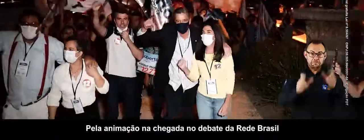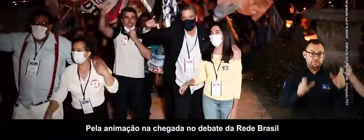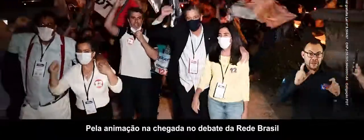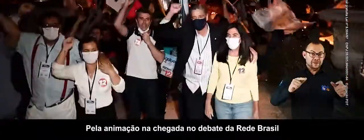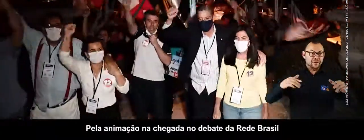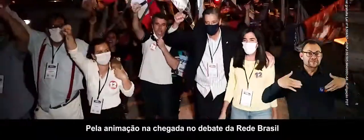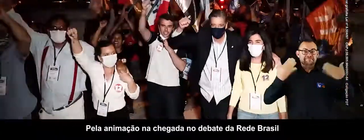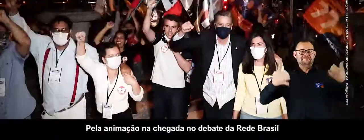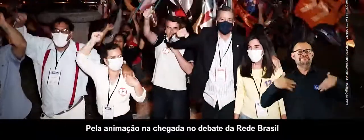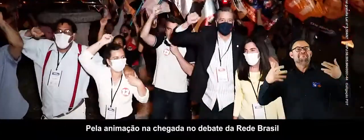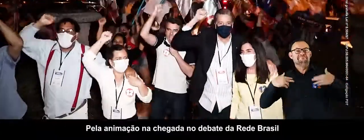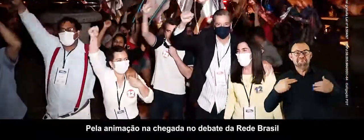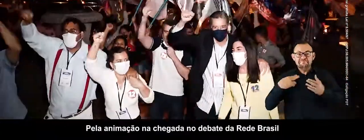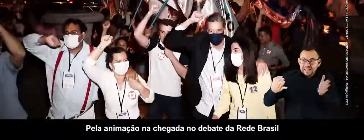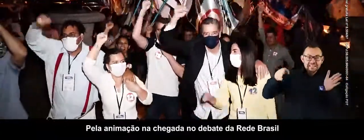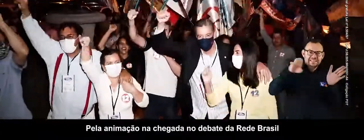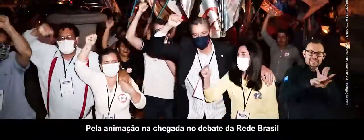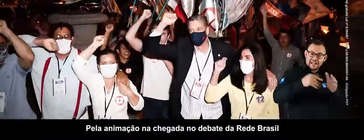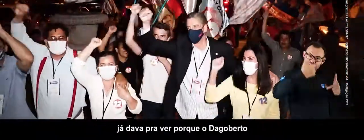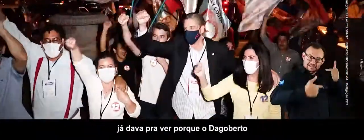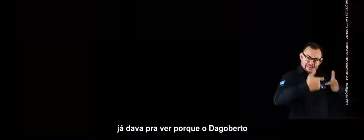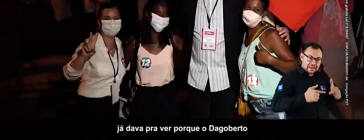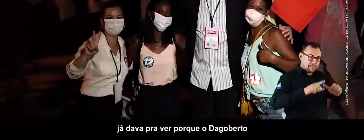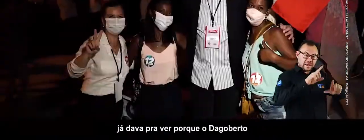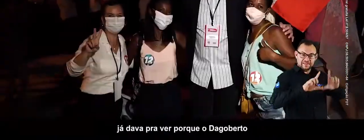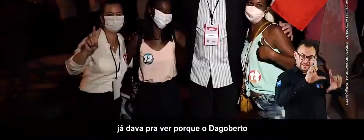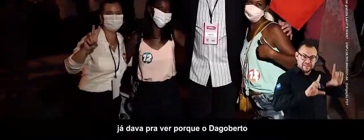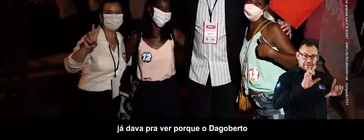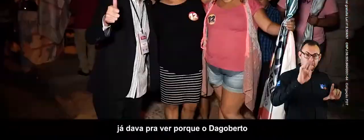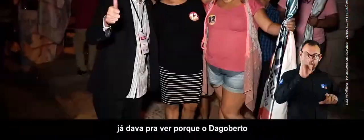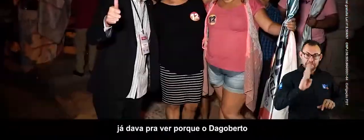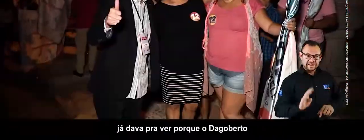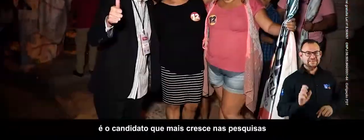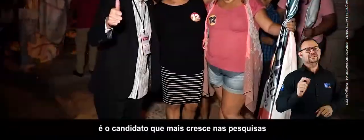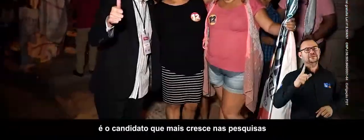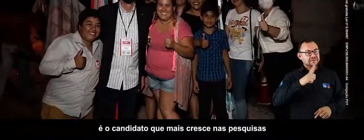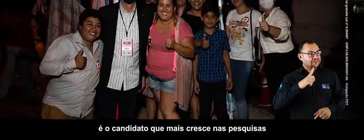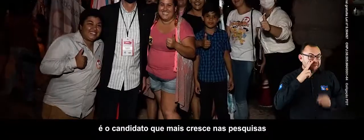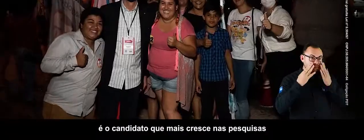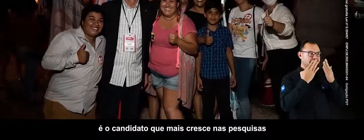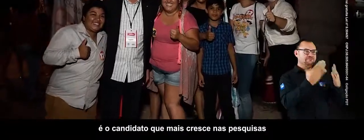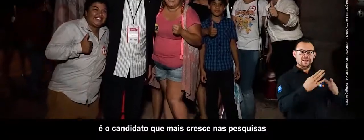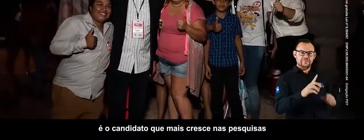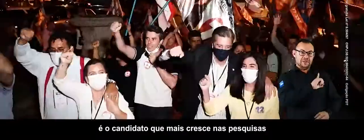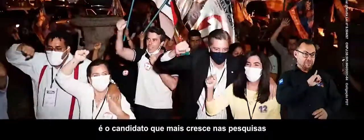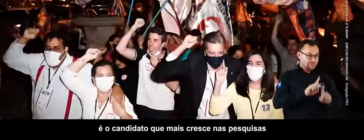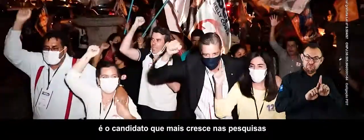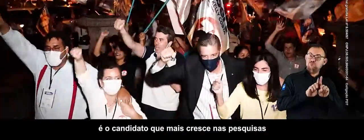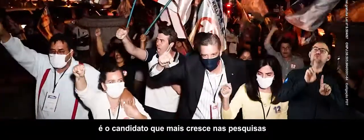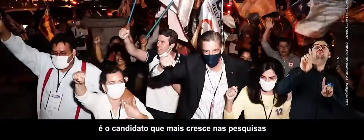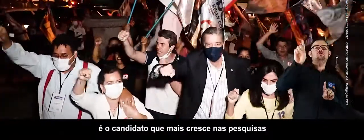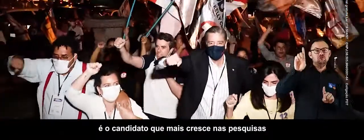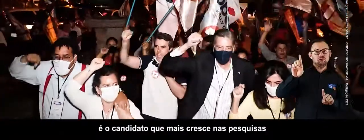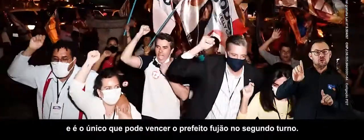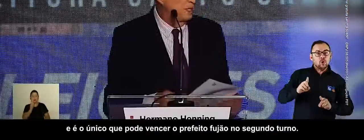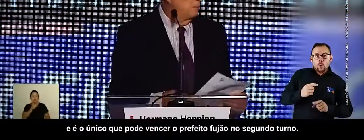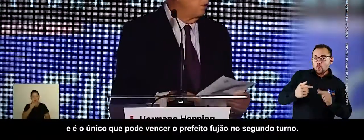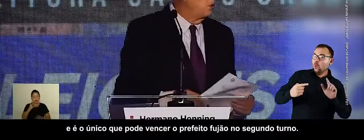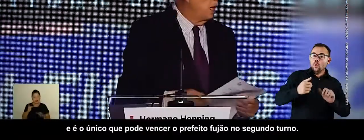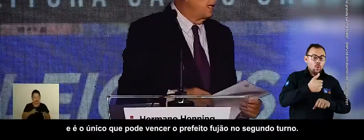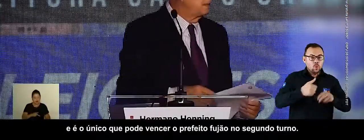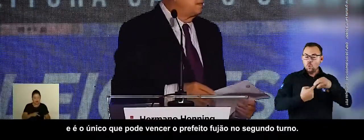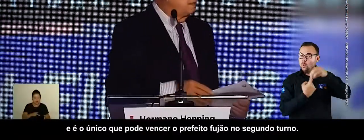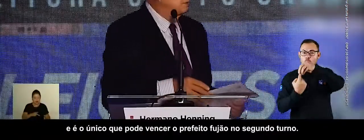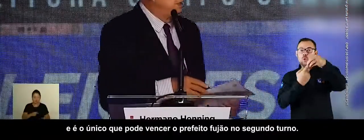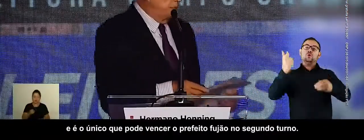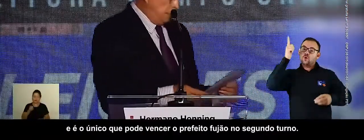Pela animação na chegada do debate da Rede Brasil, já dava pra ver por que o Dagoberto é o candidato que mais cresce nas pesquisas. E é o